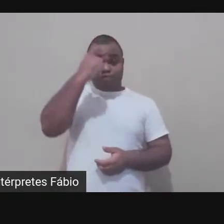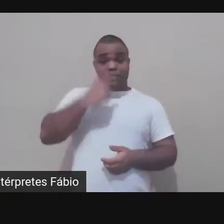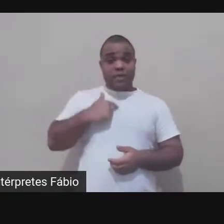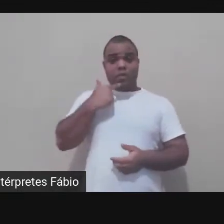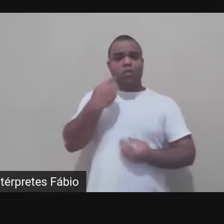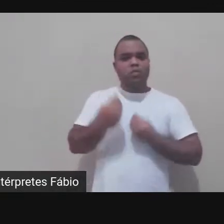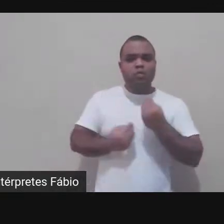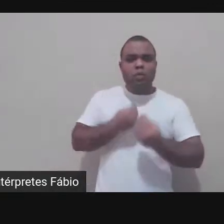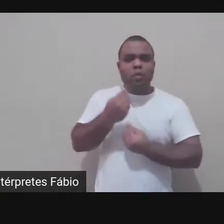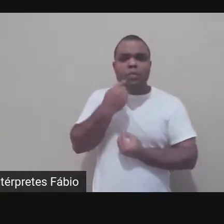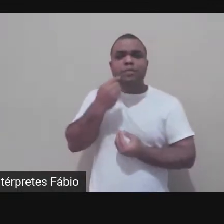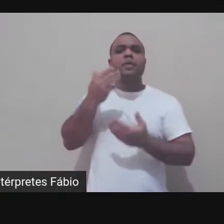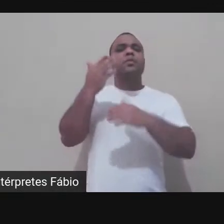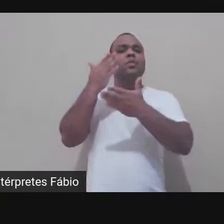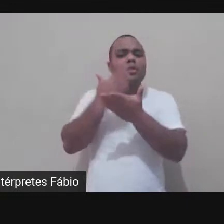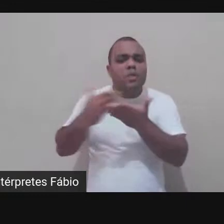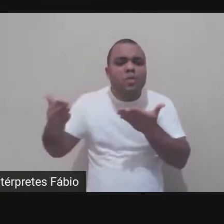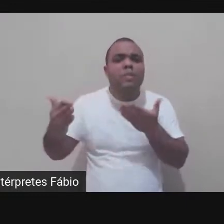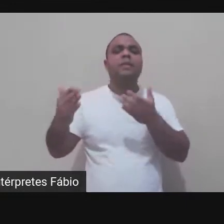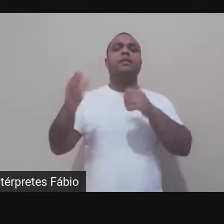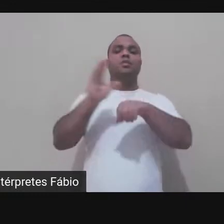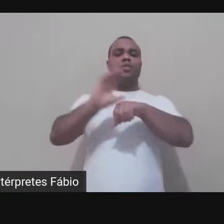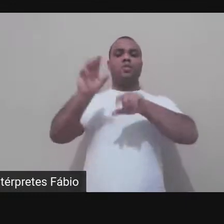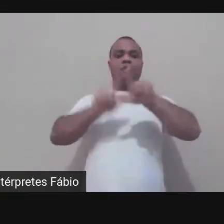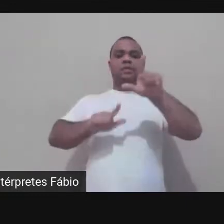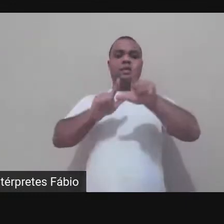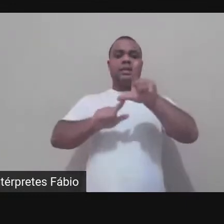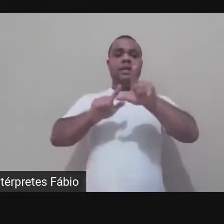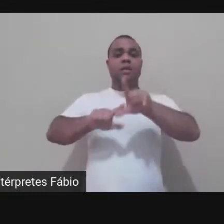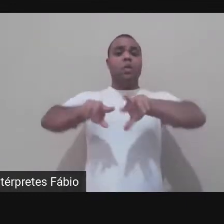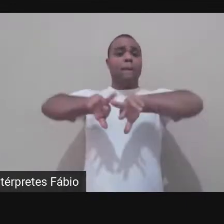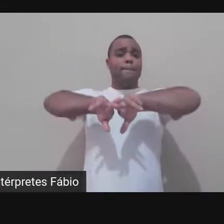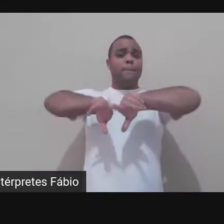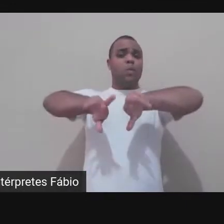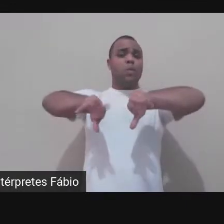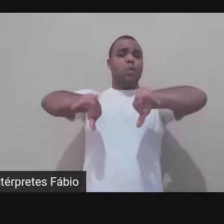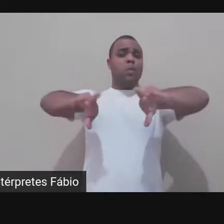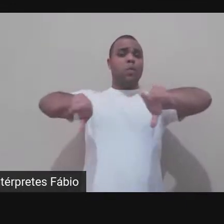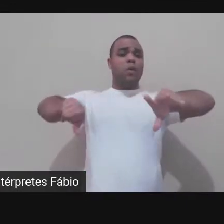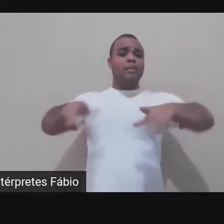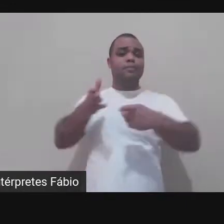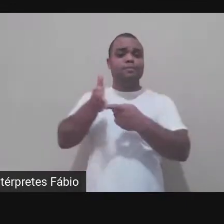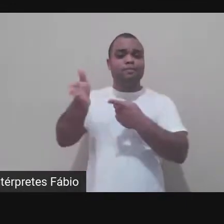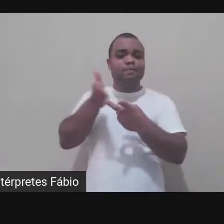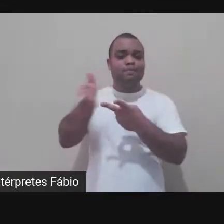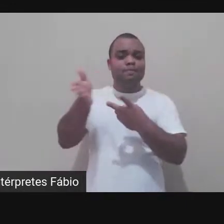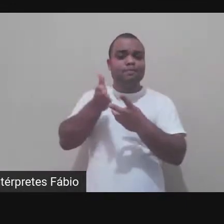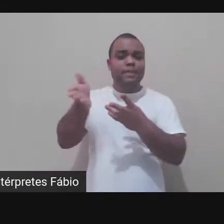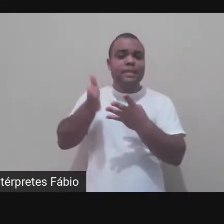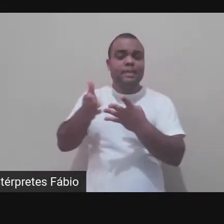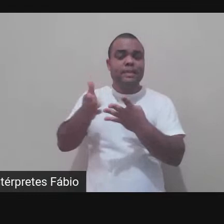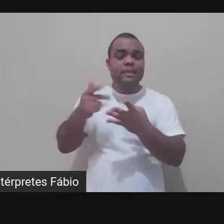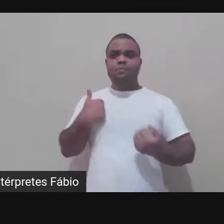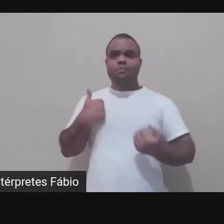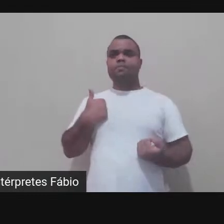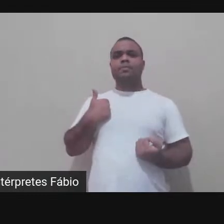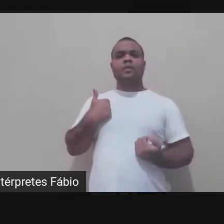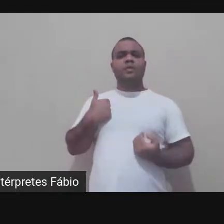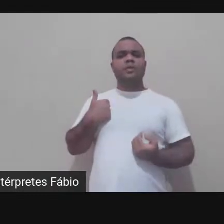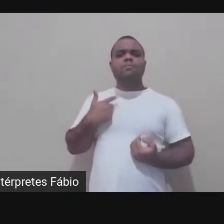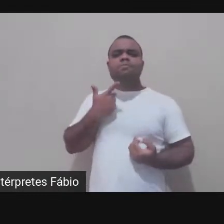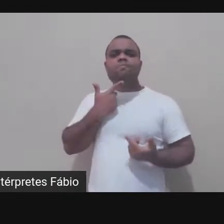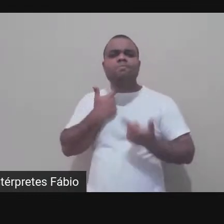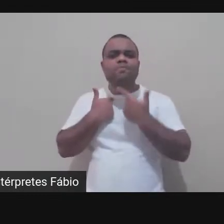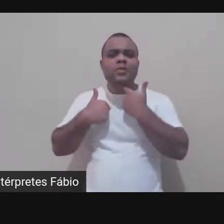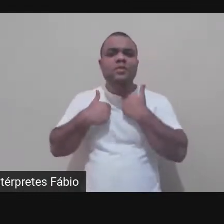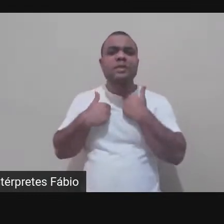lugar no curso de letras a partir de duas coisas que foi uma disciplina com a professora Helena Lourenço que a gente já mencionou que